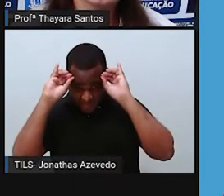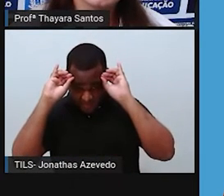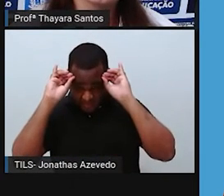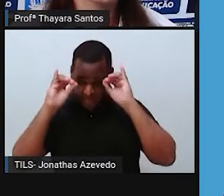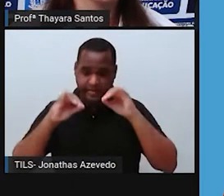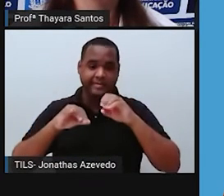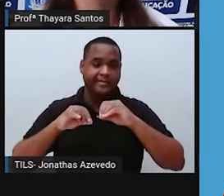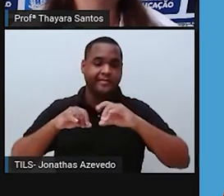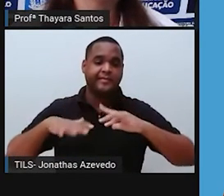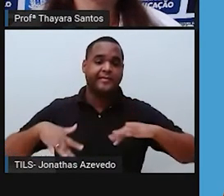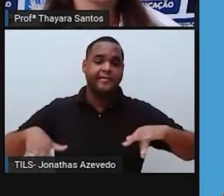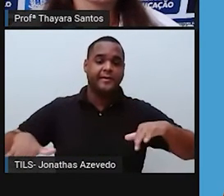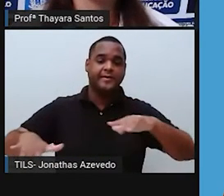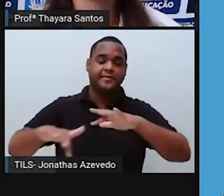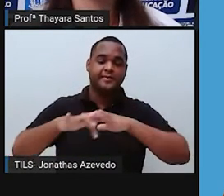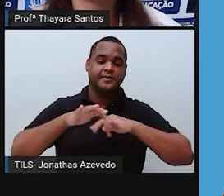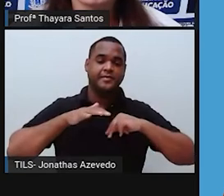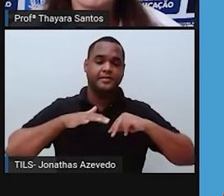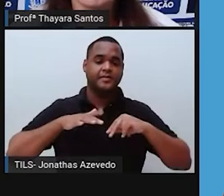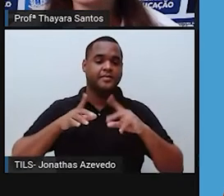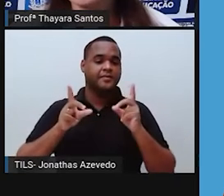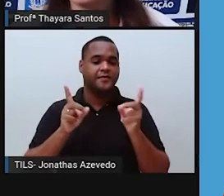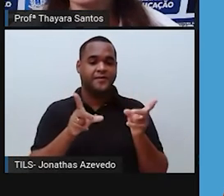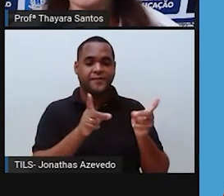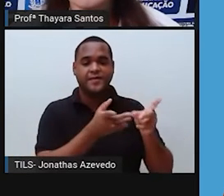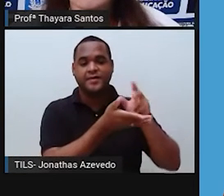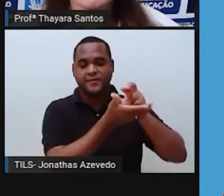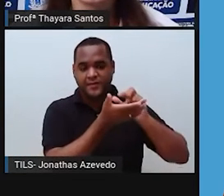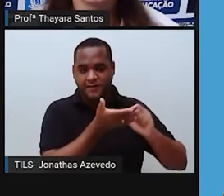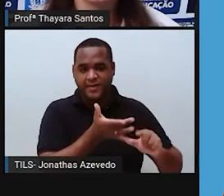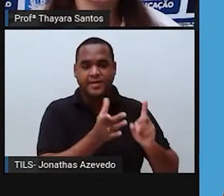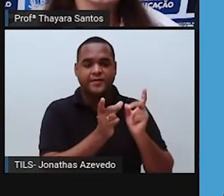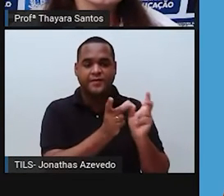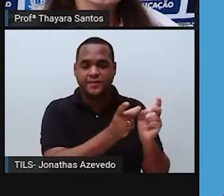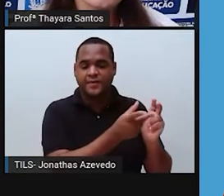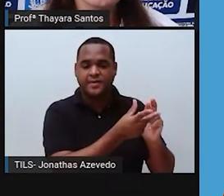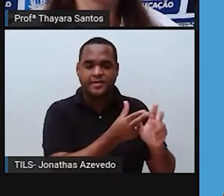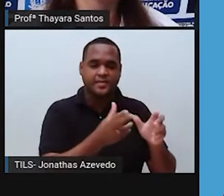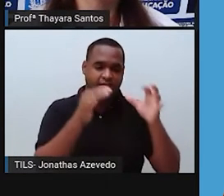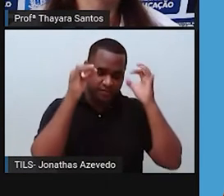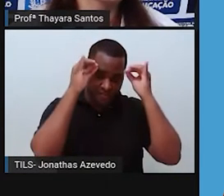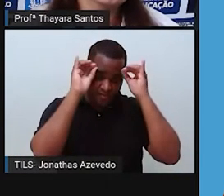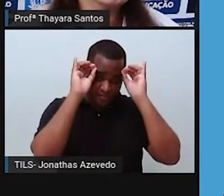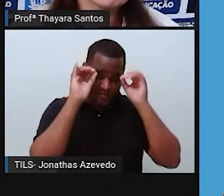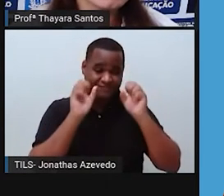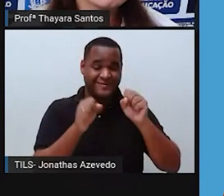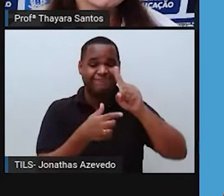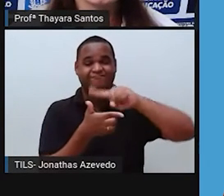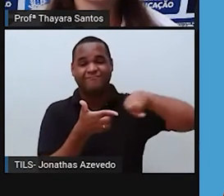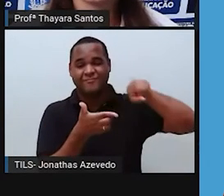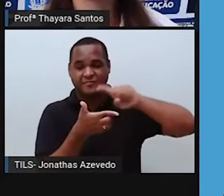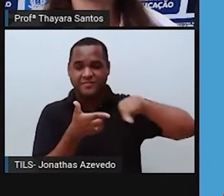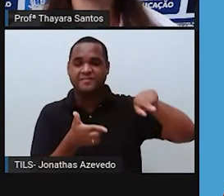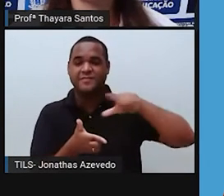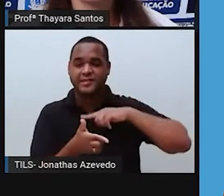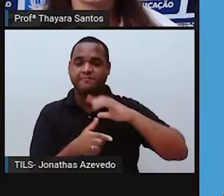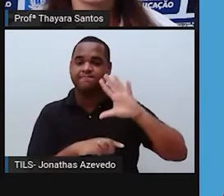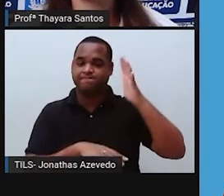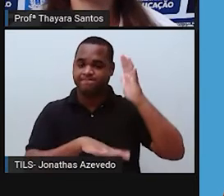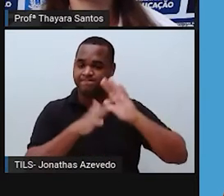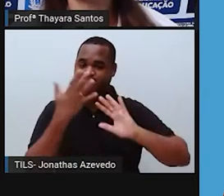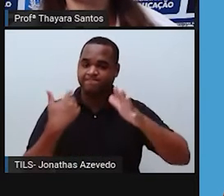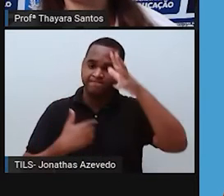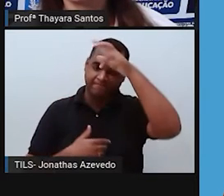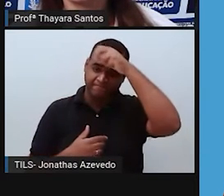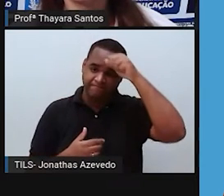gado, para estimular o agronegócio, a agropecuária. E isso é um grande problema que está acontecendo. E